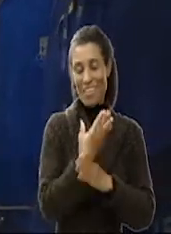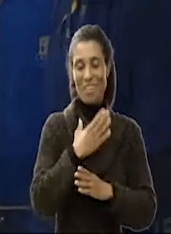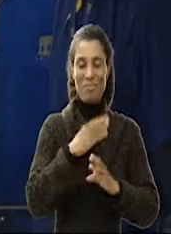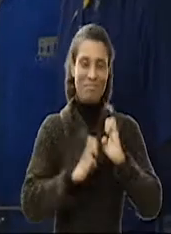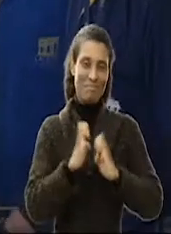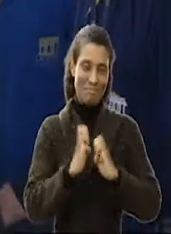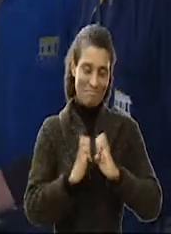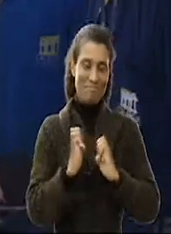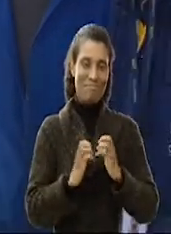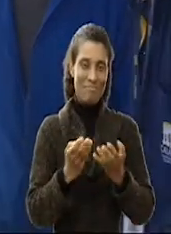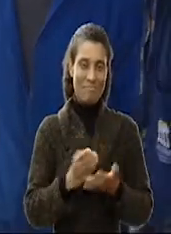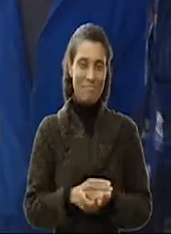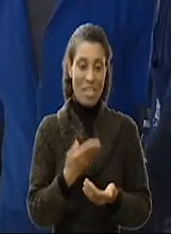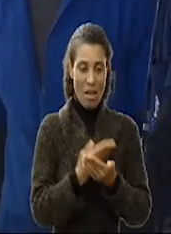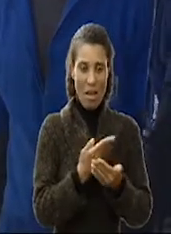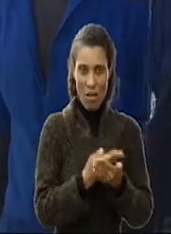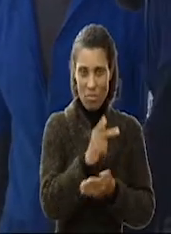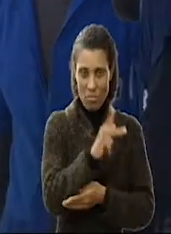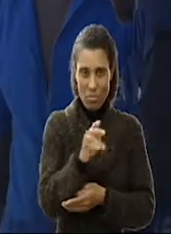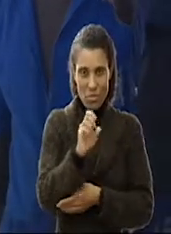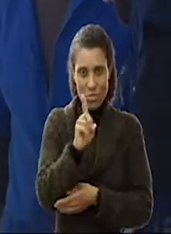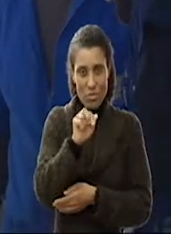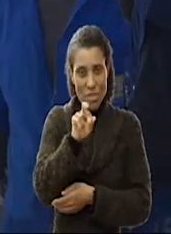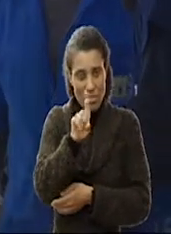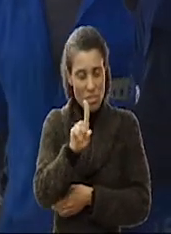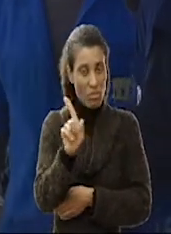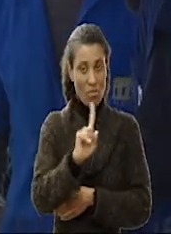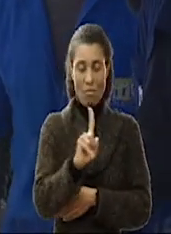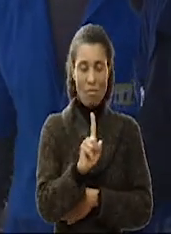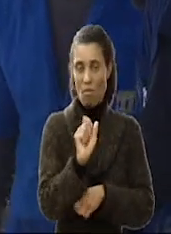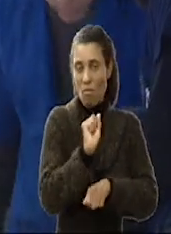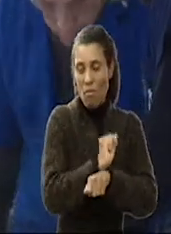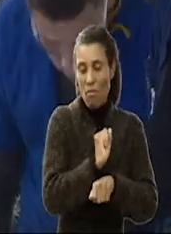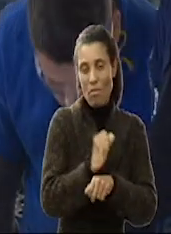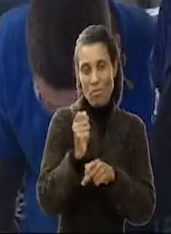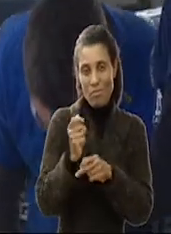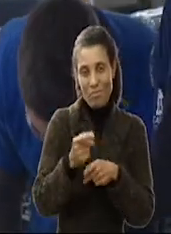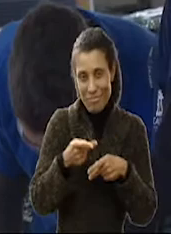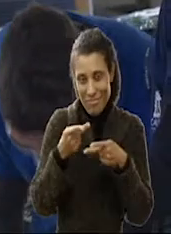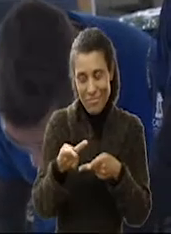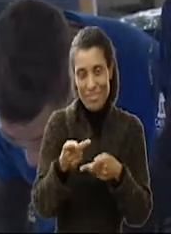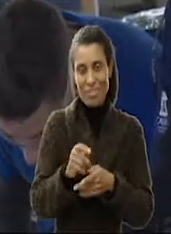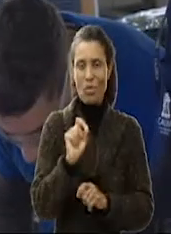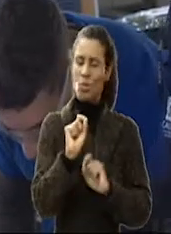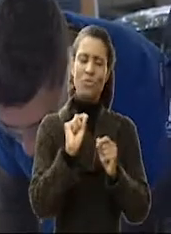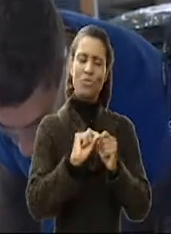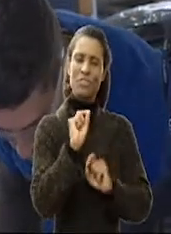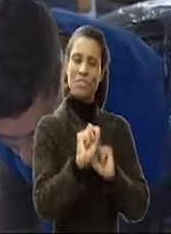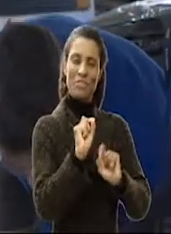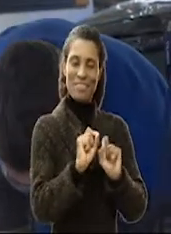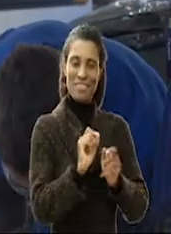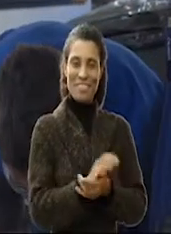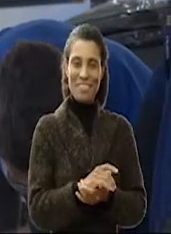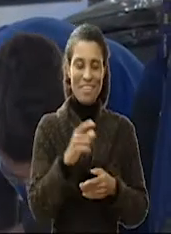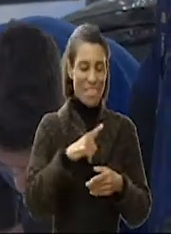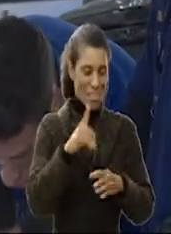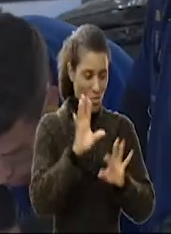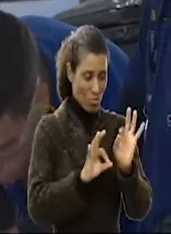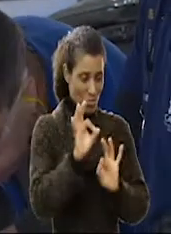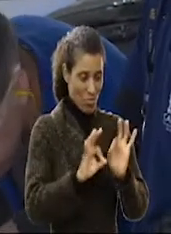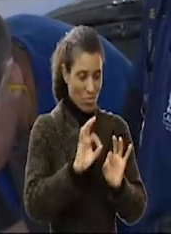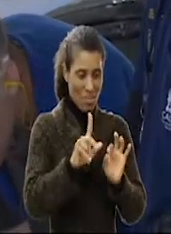daqui preparado para o mercado. A aula do professor David não parou durante a nossa visita. O que estás fazendo, Gabriel? Eu estou